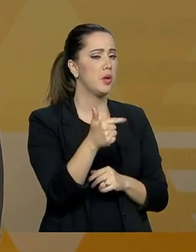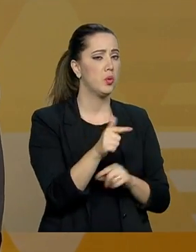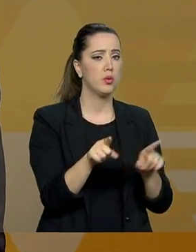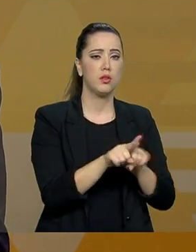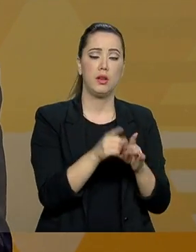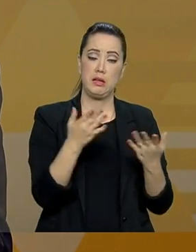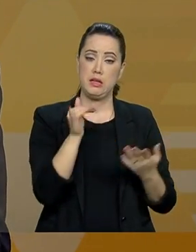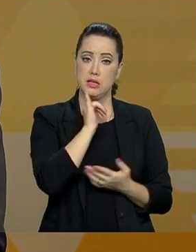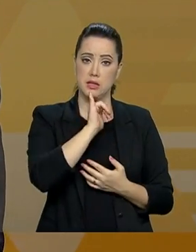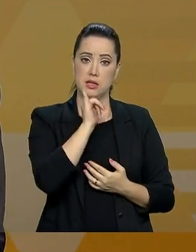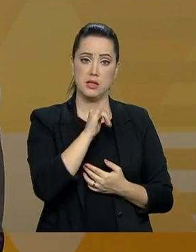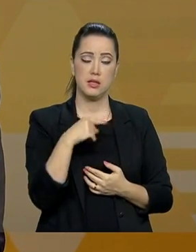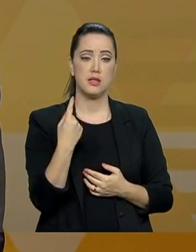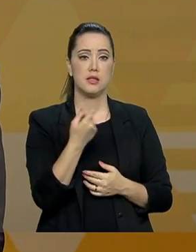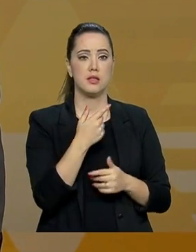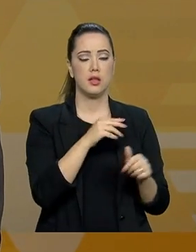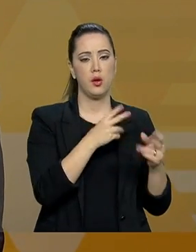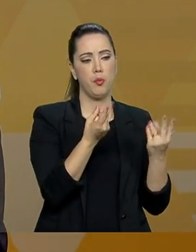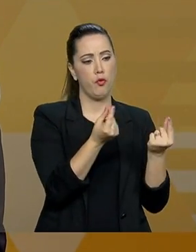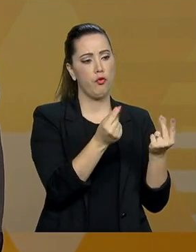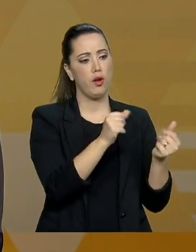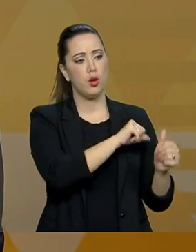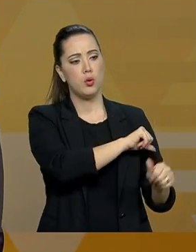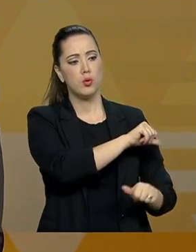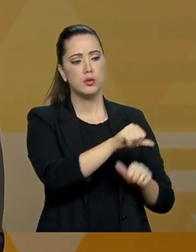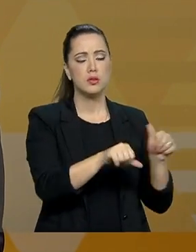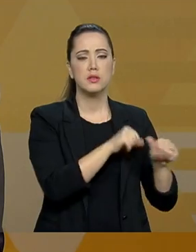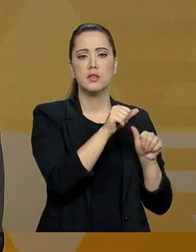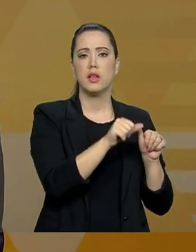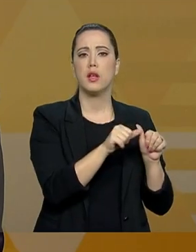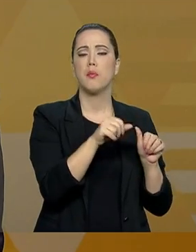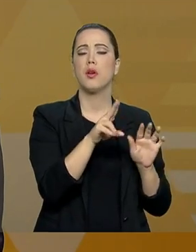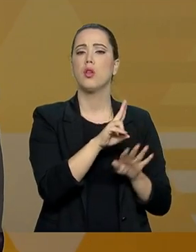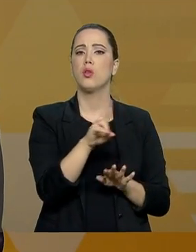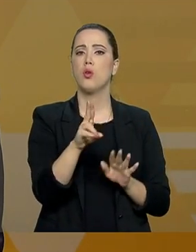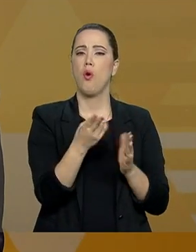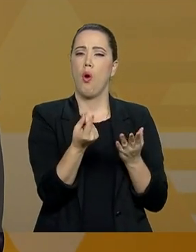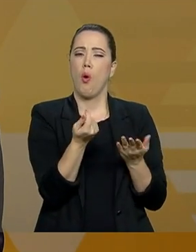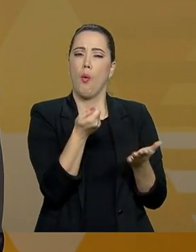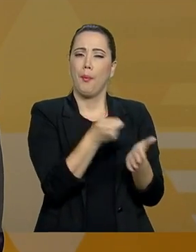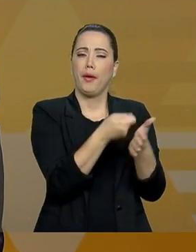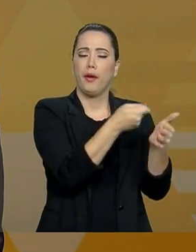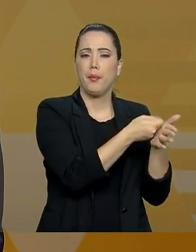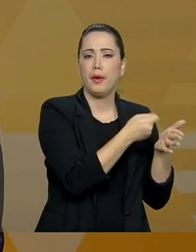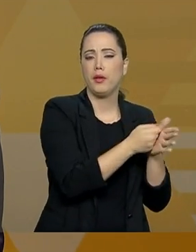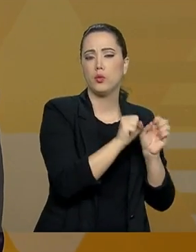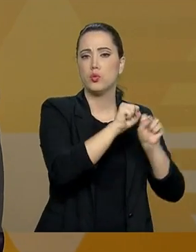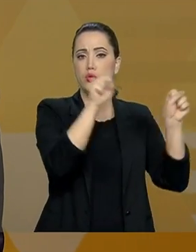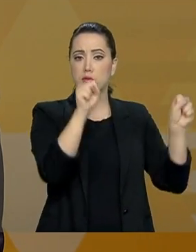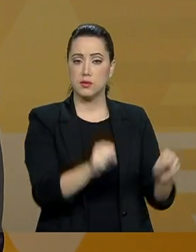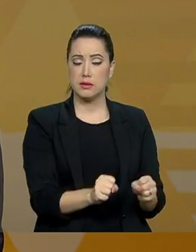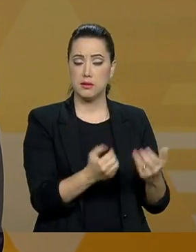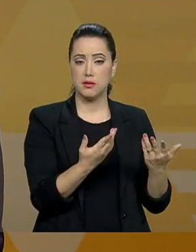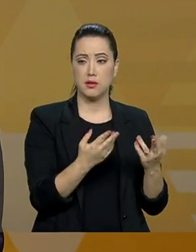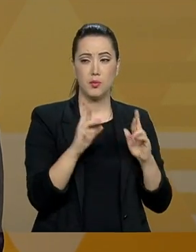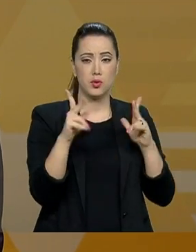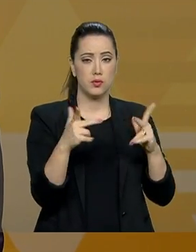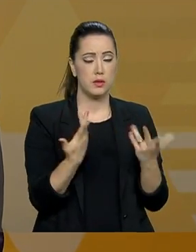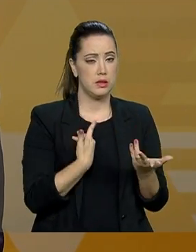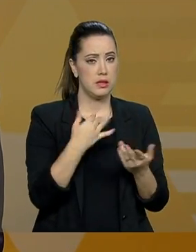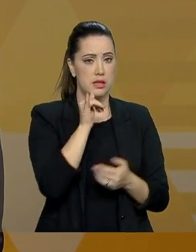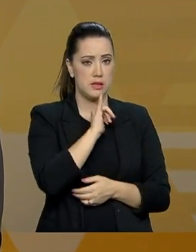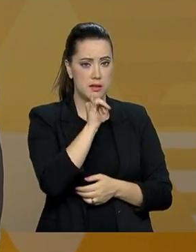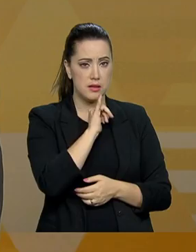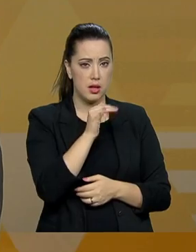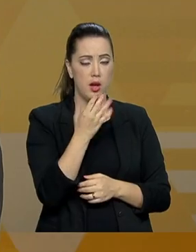diminuir o custo da transição de um sistema para o outro. Você continua aqui na sua caderneta de poupança numa